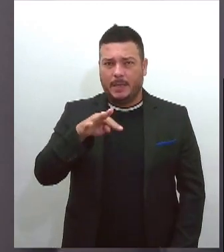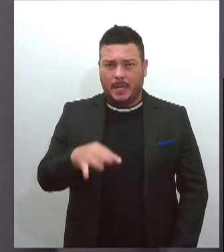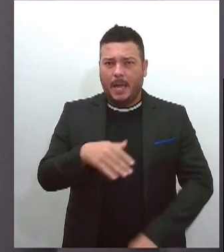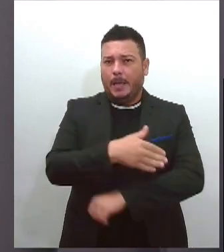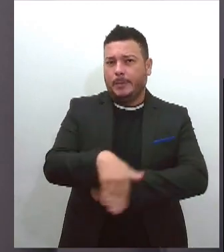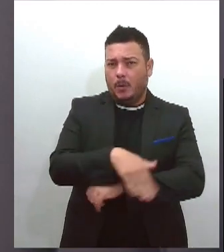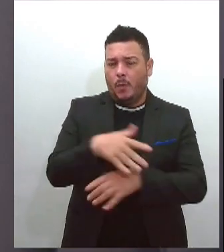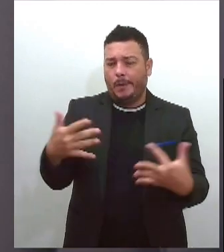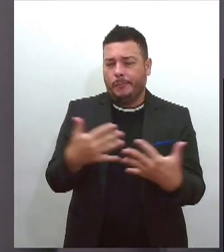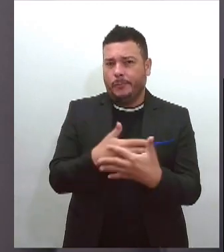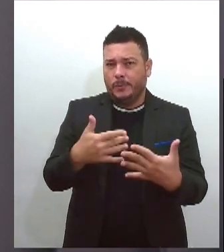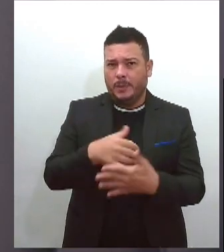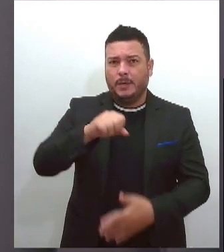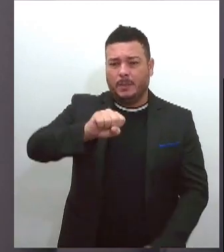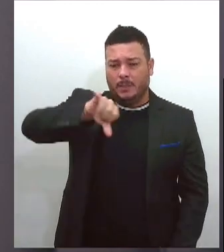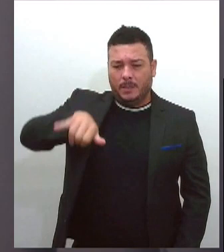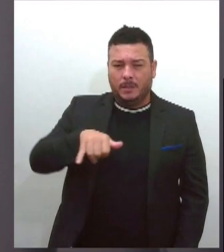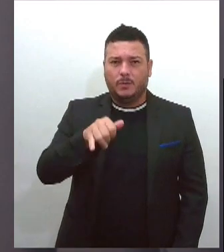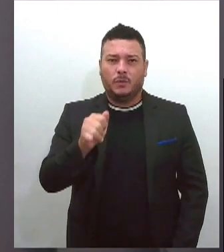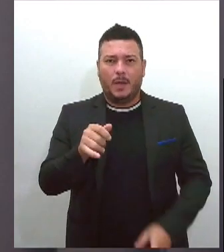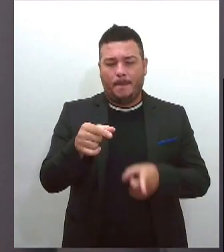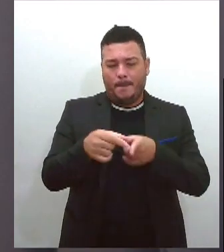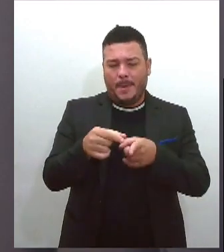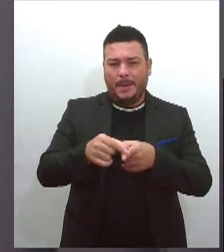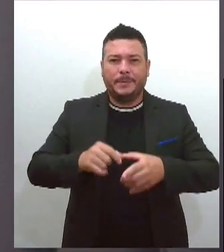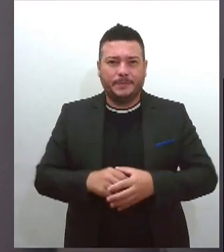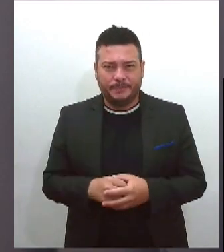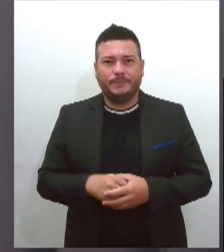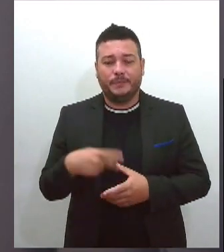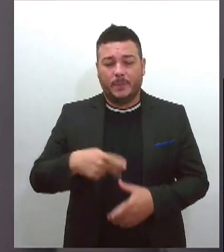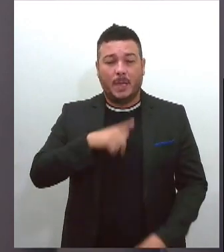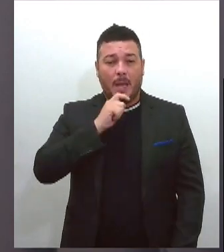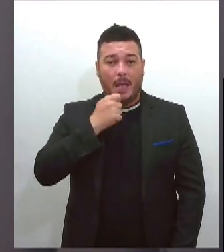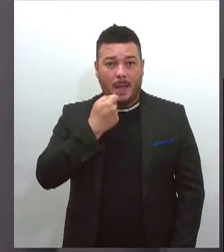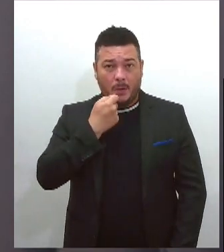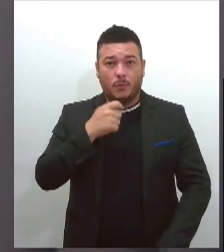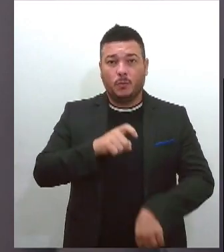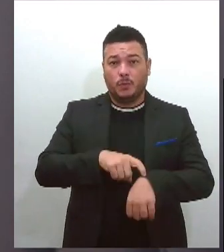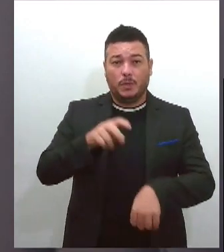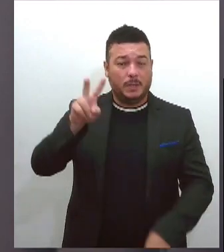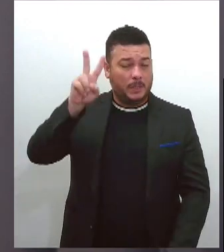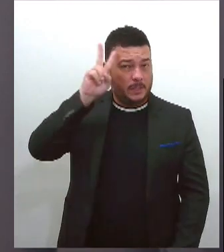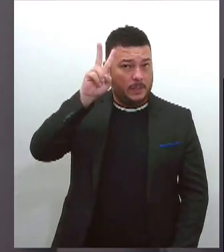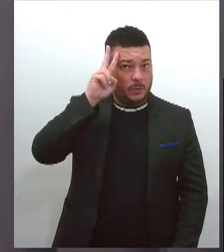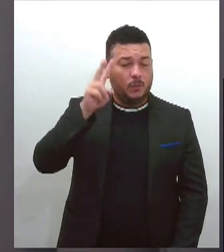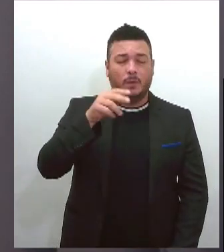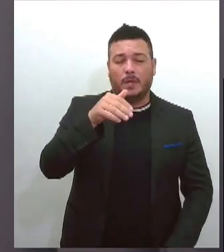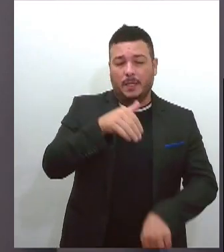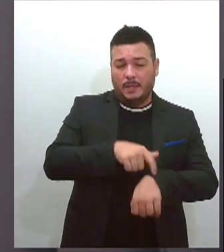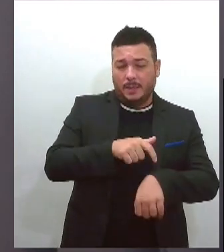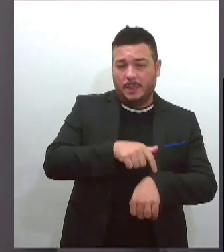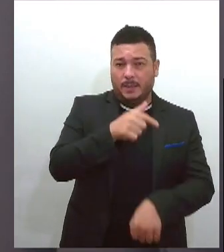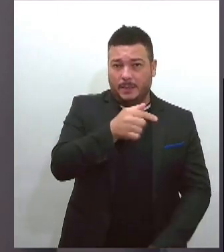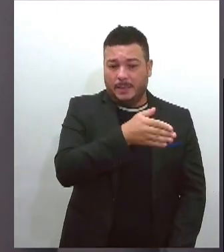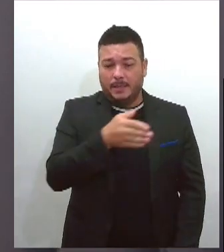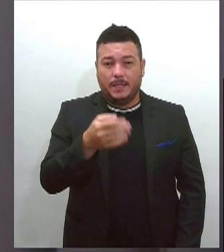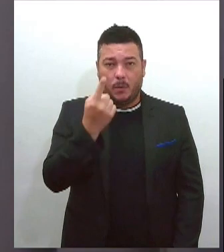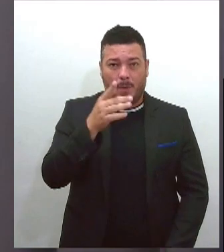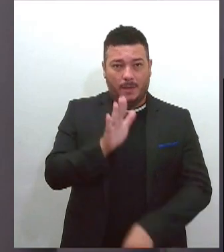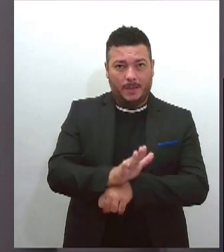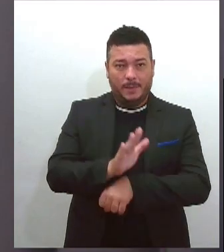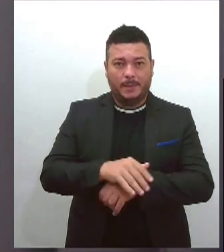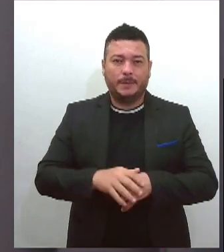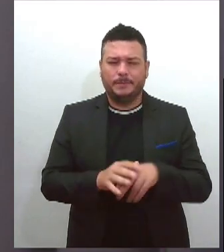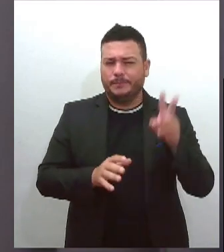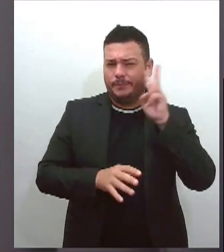680, no bairro São José, em Aracaju, de segunda a sexta-feira, das 7h às 13h. Lembrando que é necessário